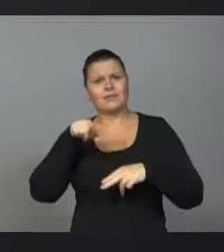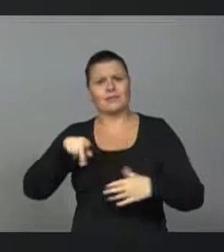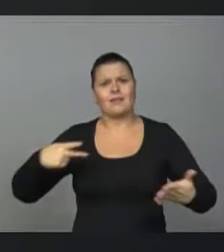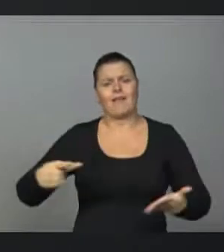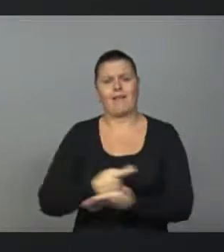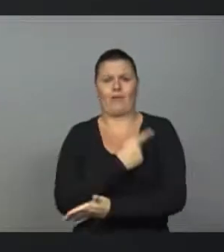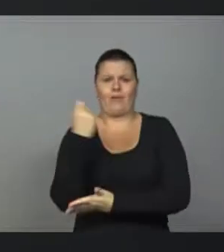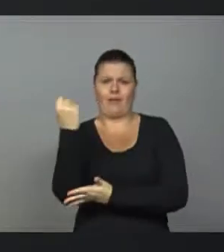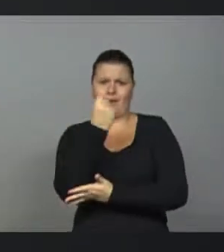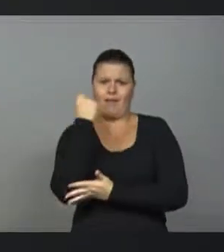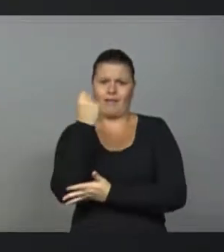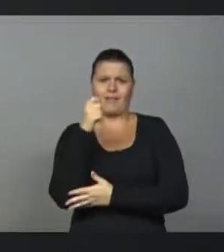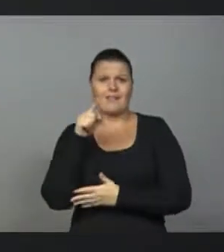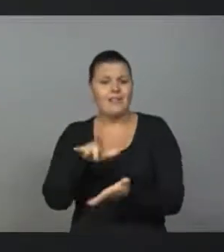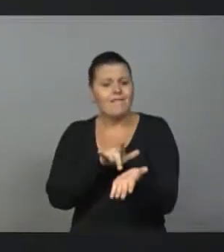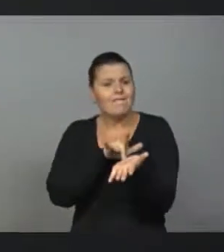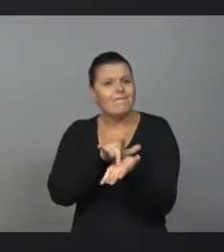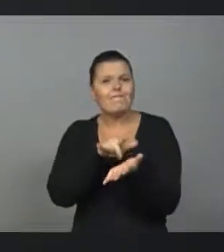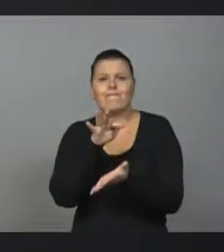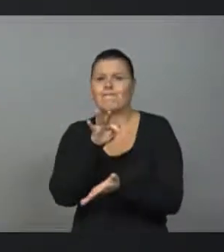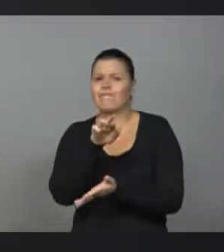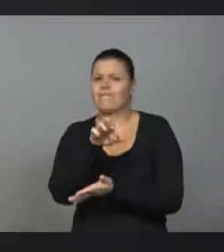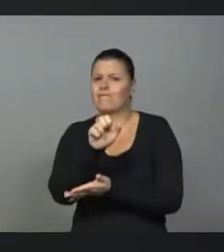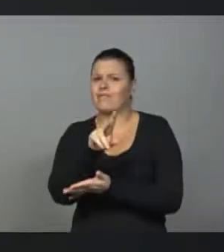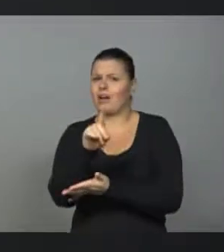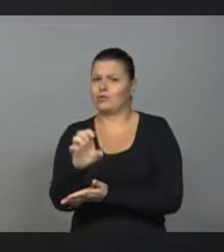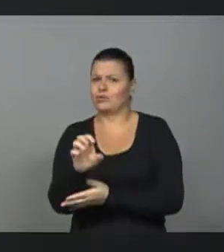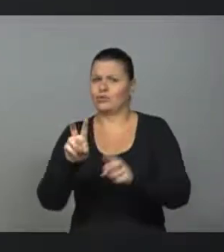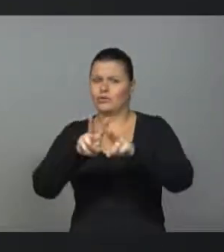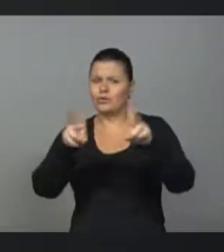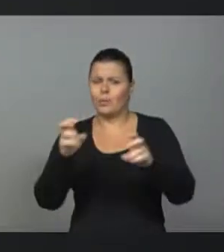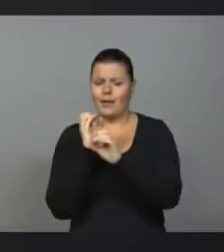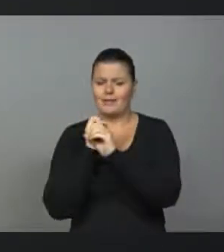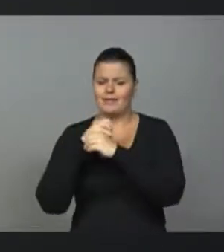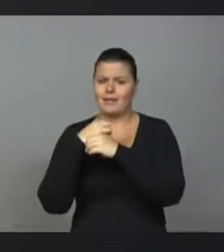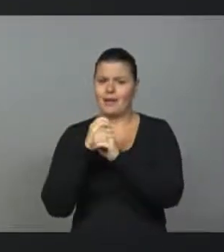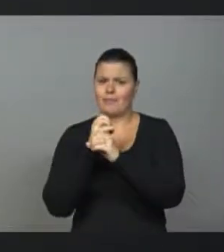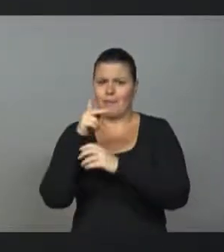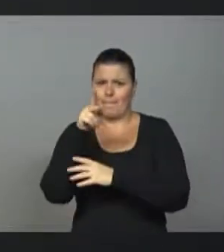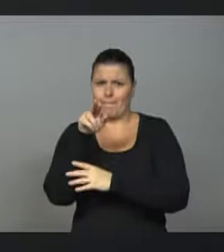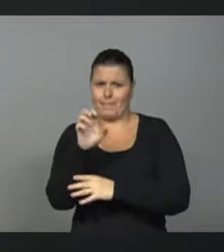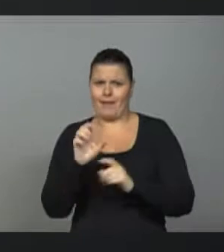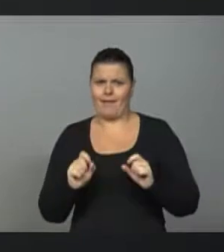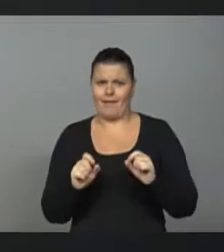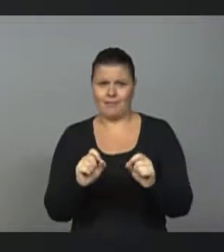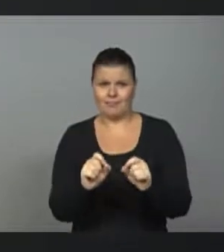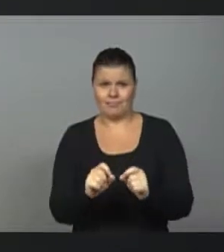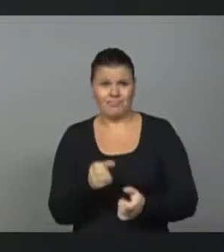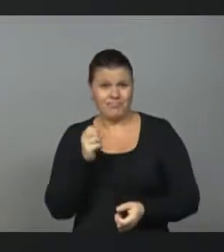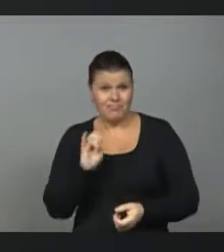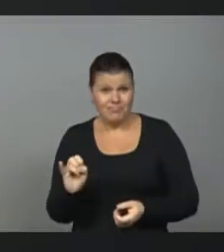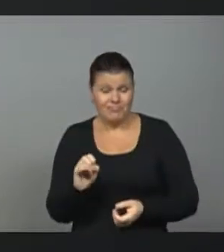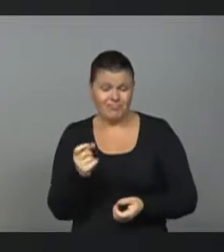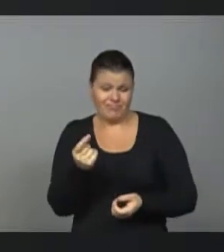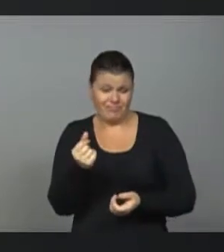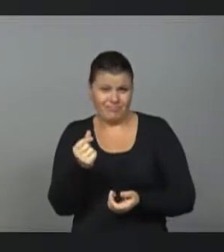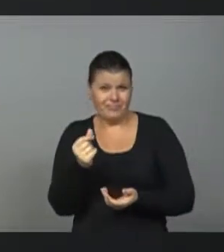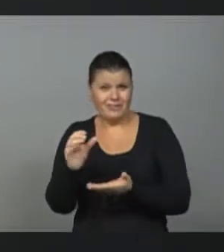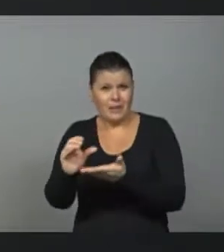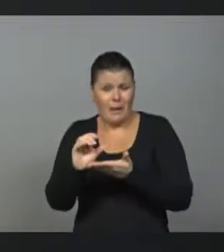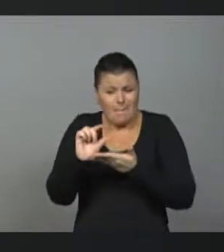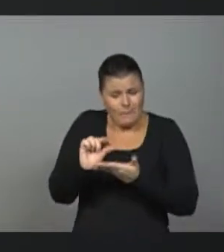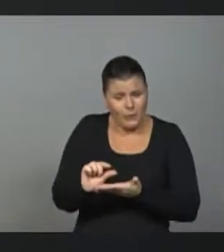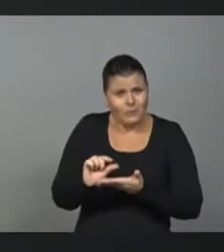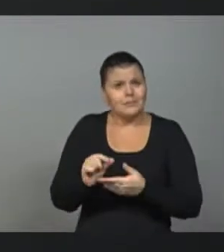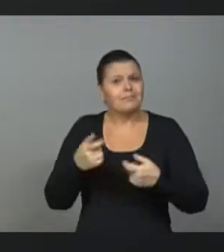gravíssimo, desta fraude em relação aos exames de pré-câncer. Quando os recursos são finitos, como acontece hoje, é preciso colocar